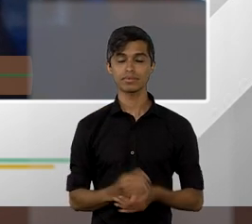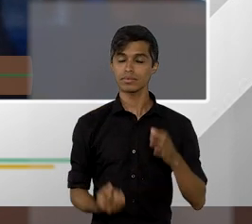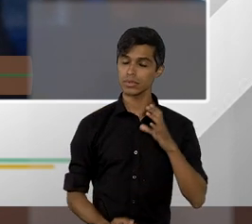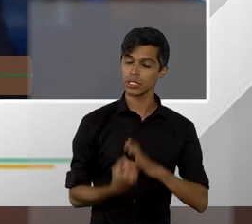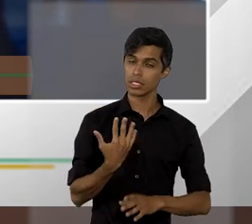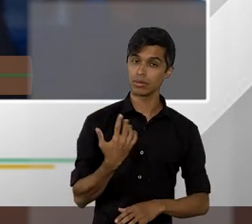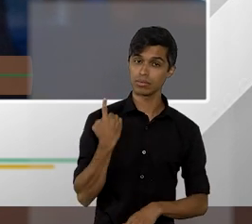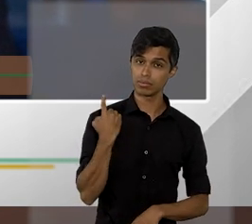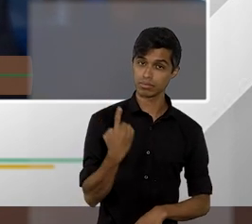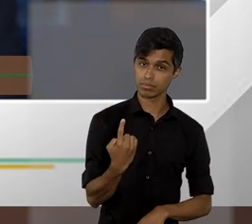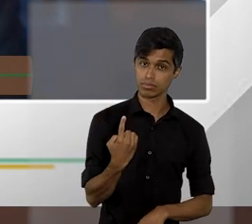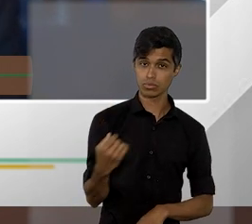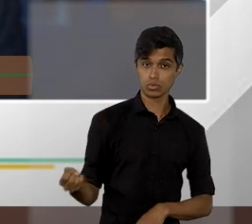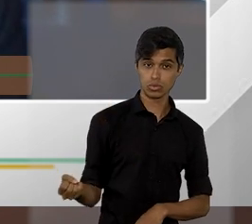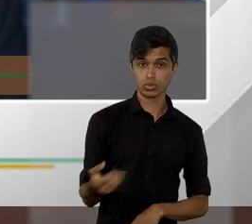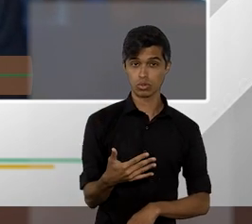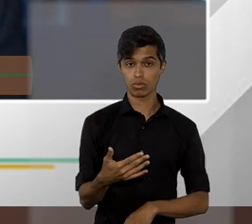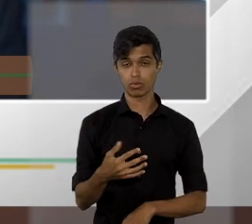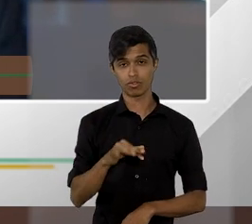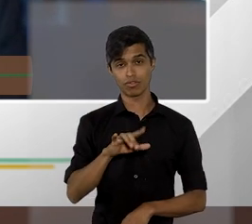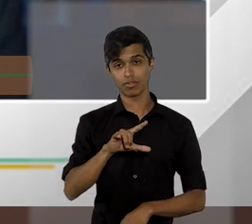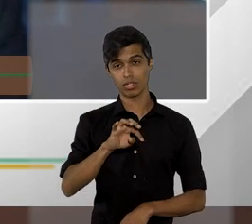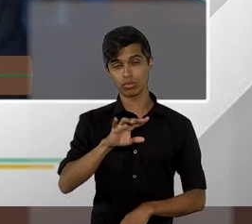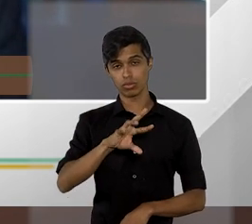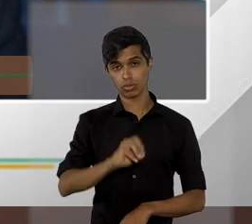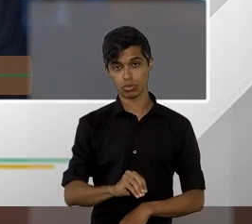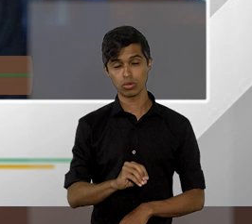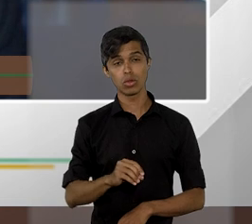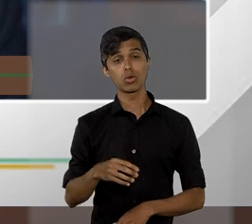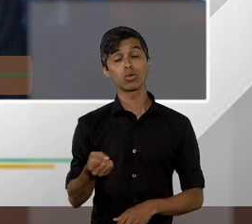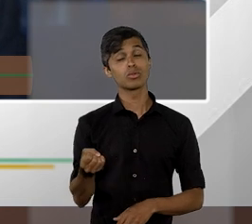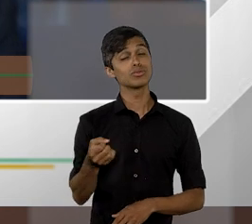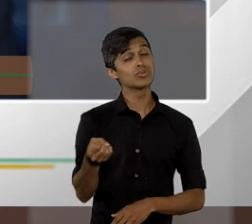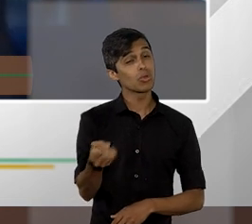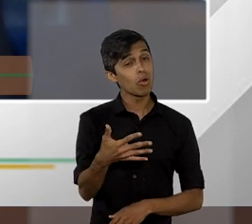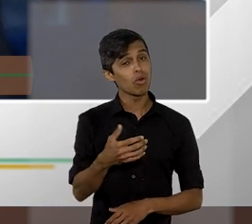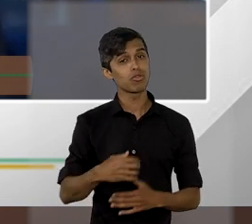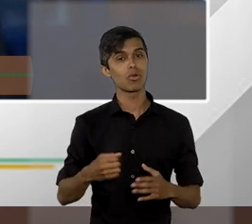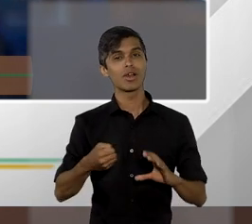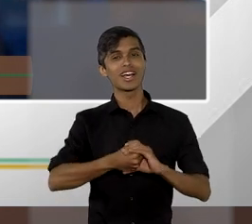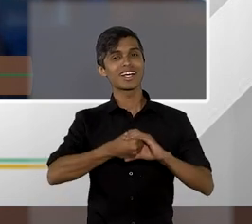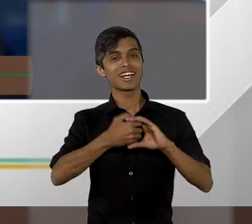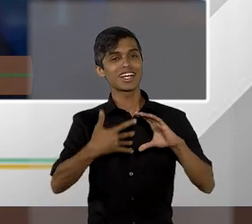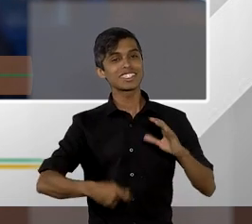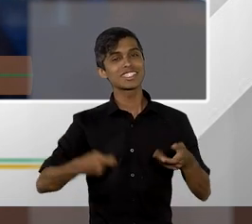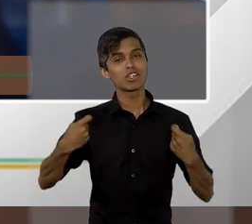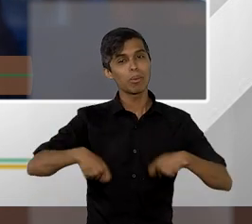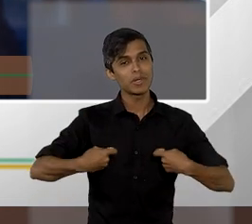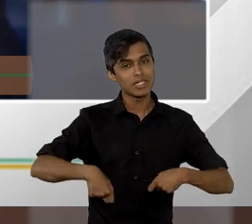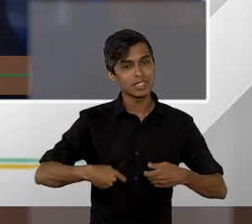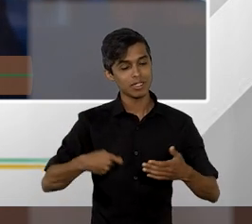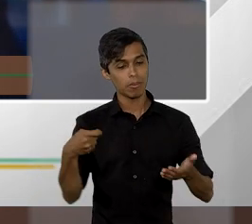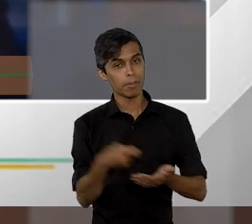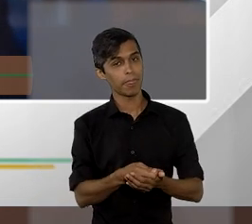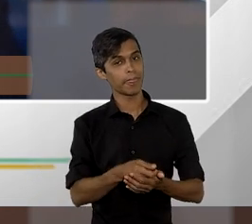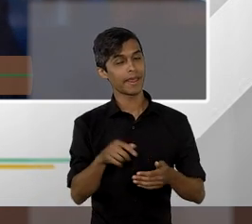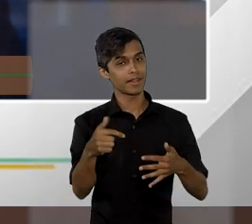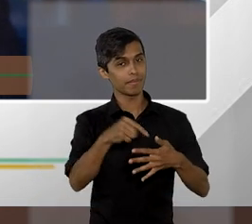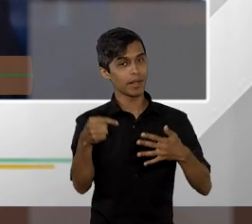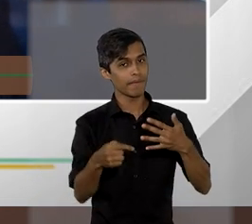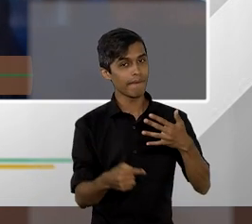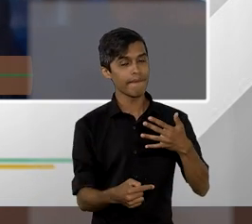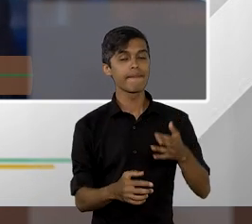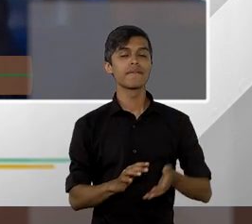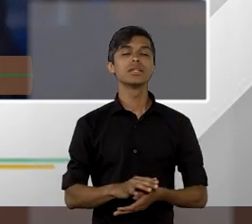criar um novo filtro, um novo requisito para a admissibilidade do recurso especial, é que se tenha